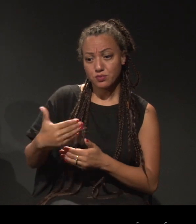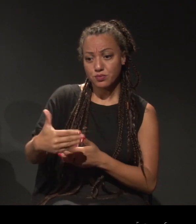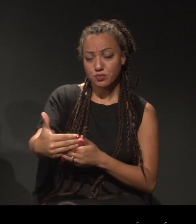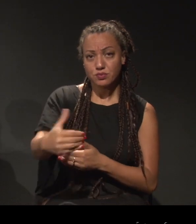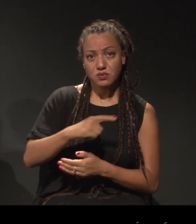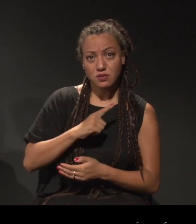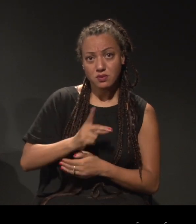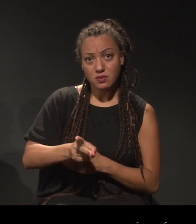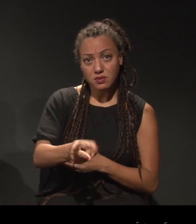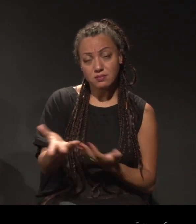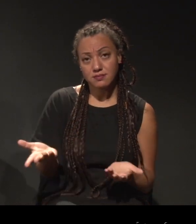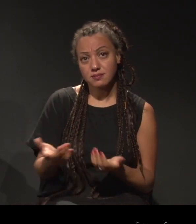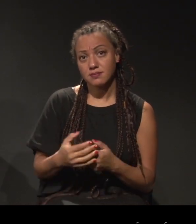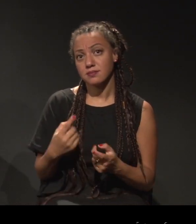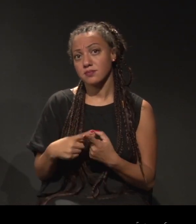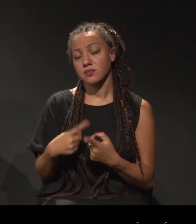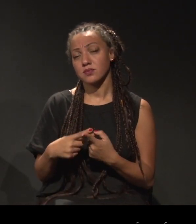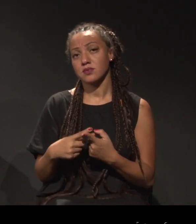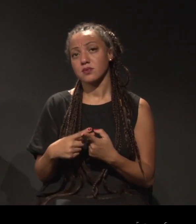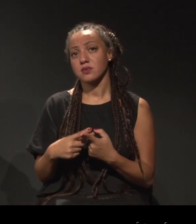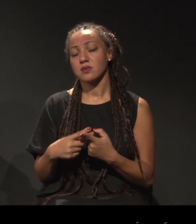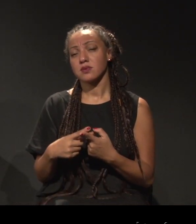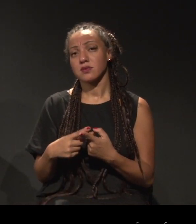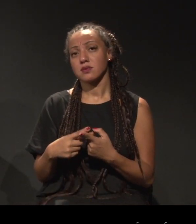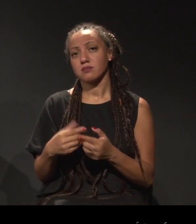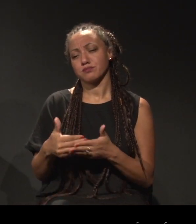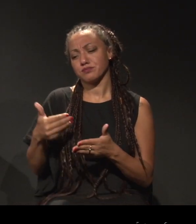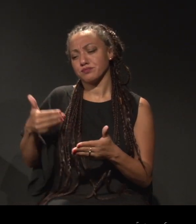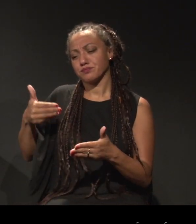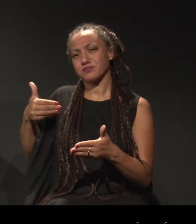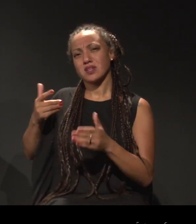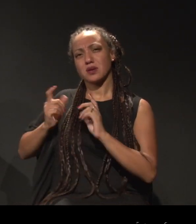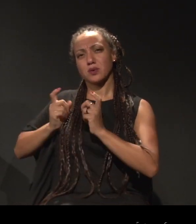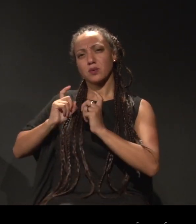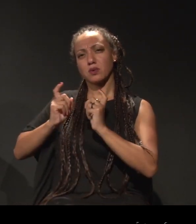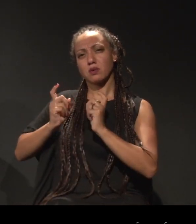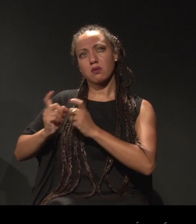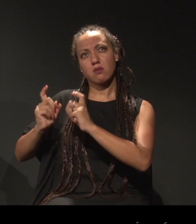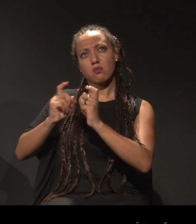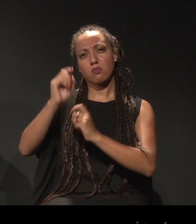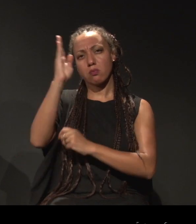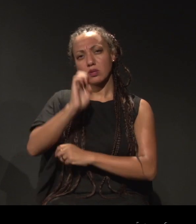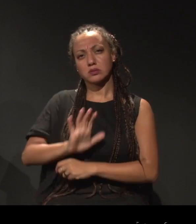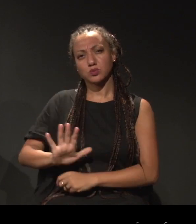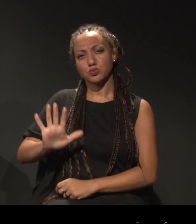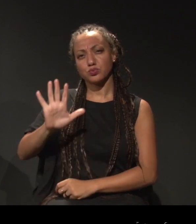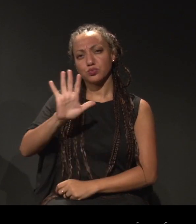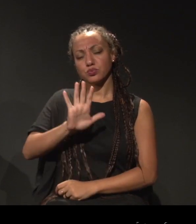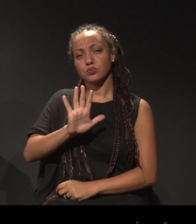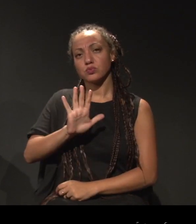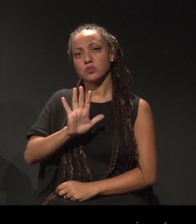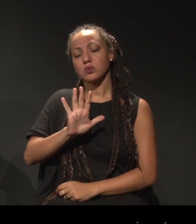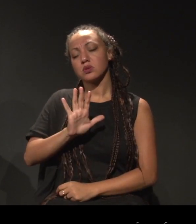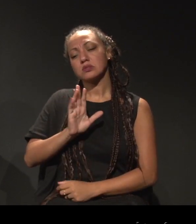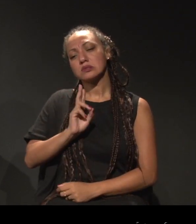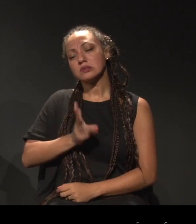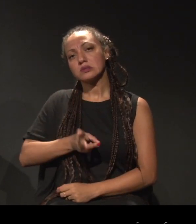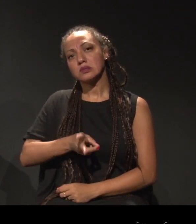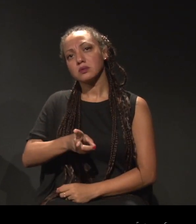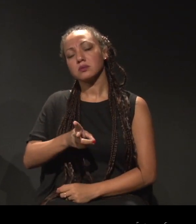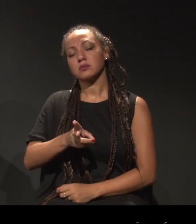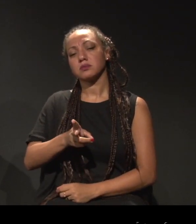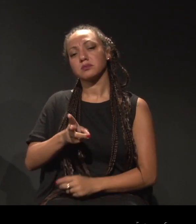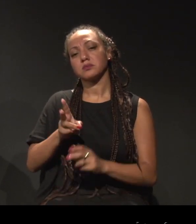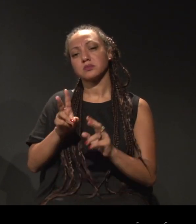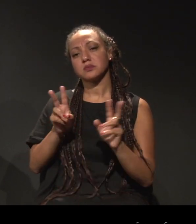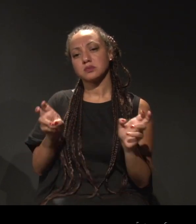em todas as reuniões que foram feitas, isso no Brasil todo, todas as vezes que se